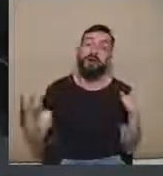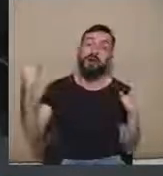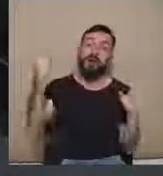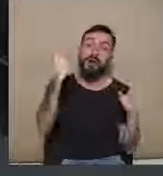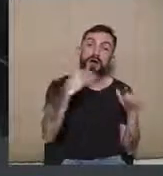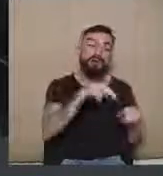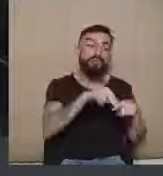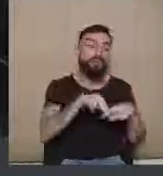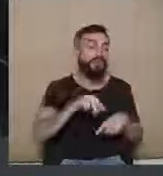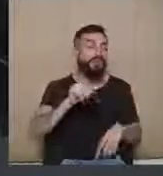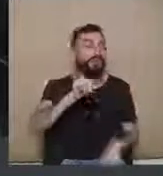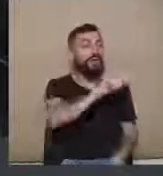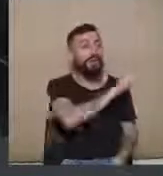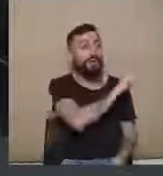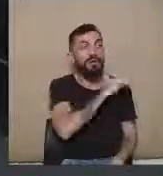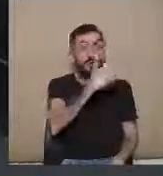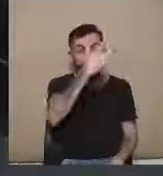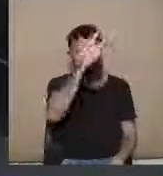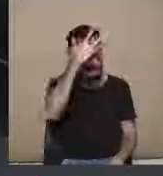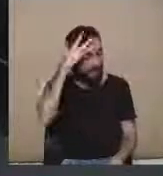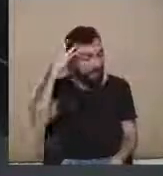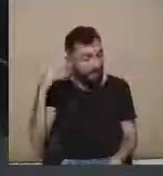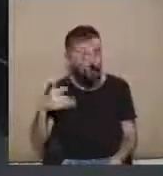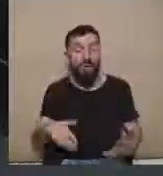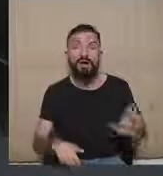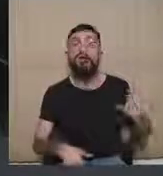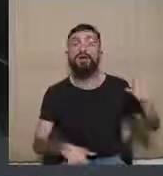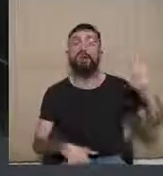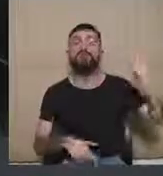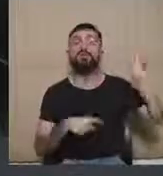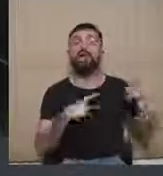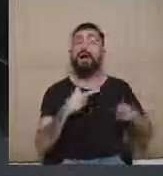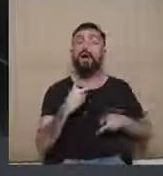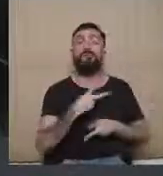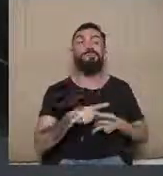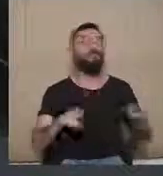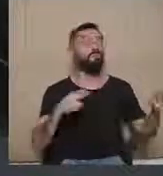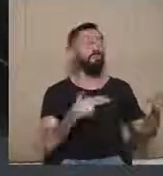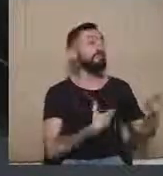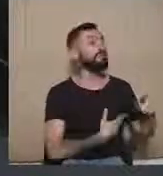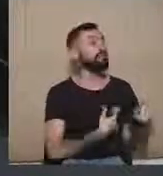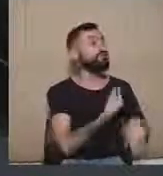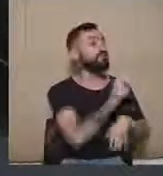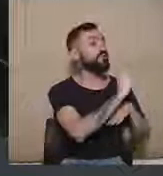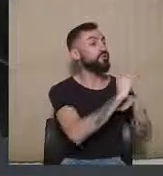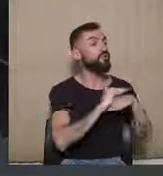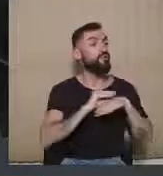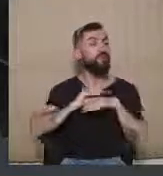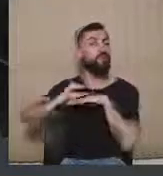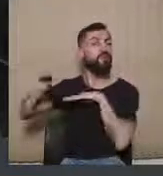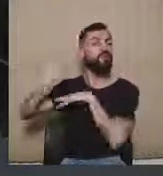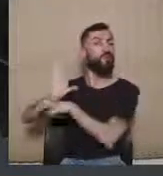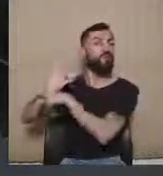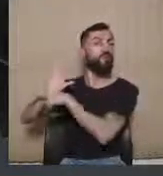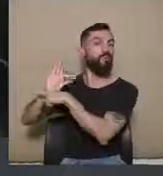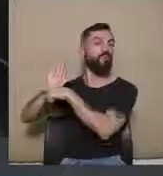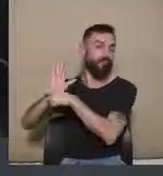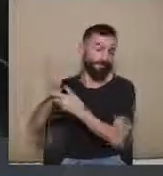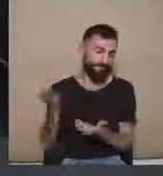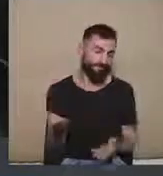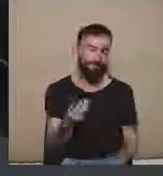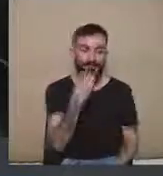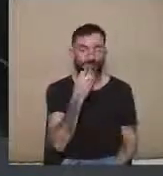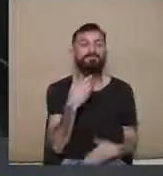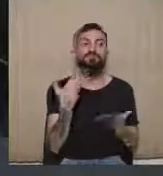cabos eleitorais de luxo que foram só candidatos para turbinar uma determinada campanha. Então, dentro do tema que